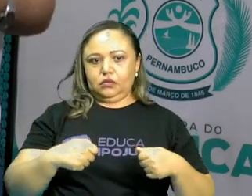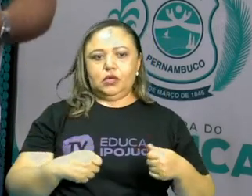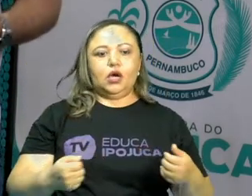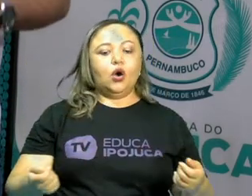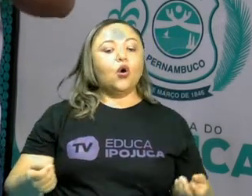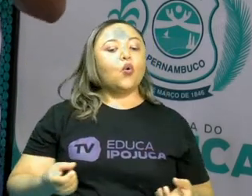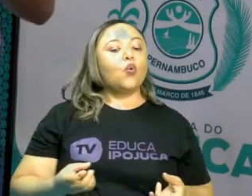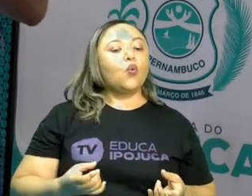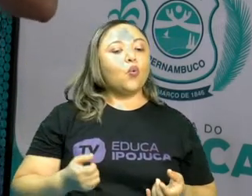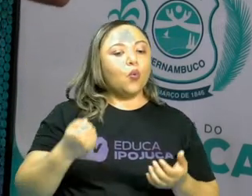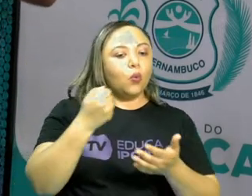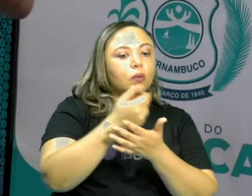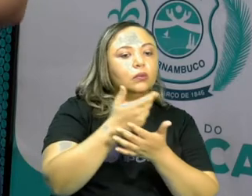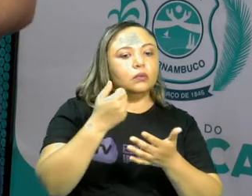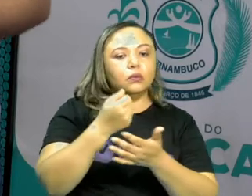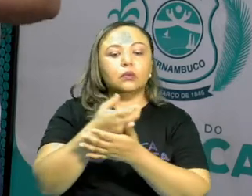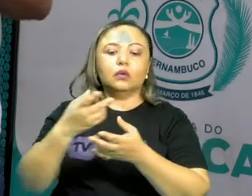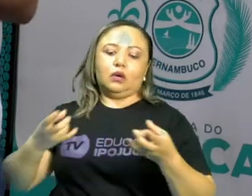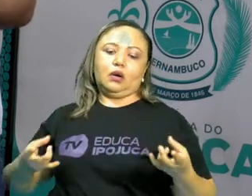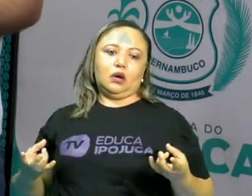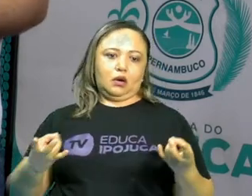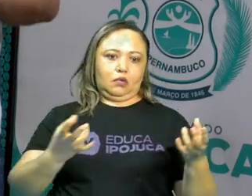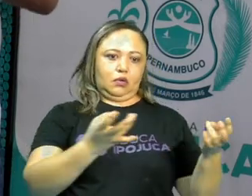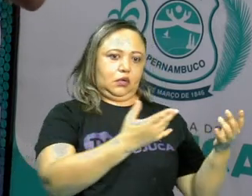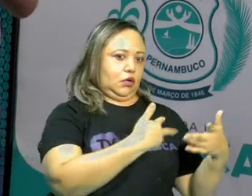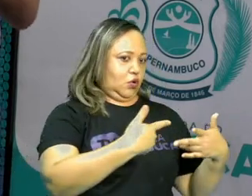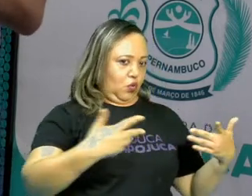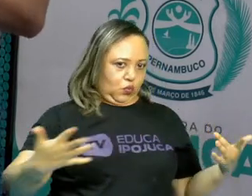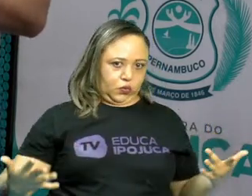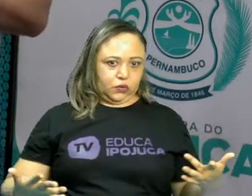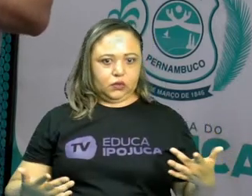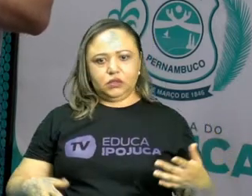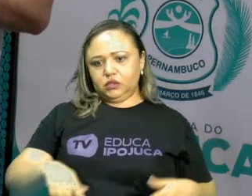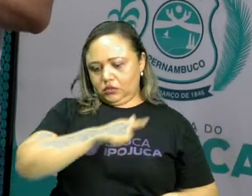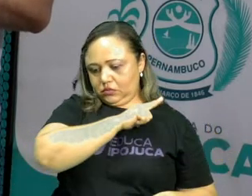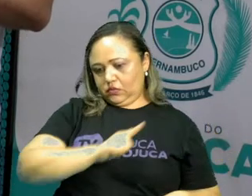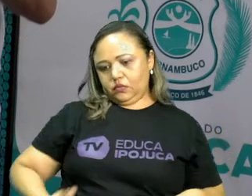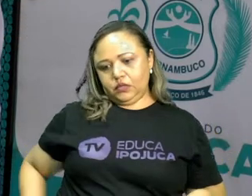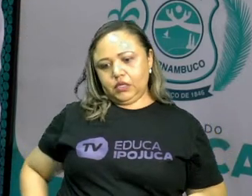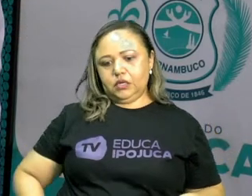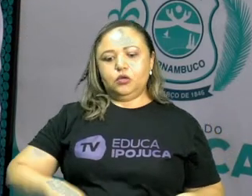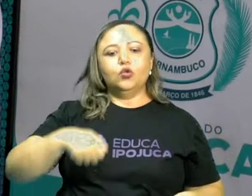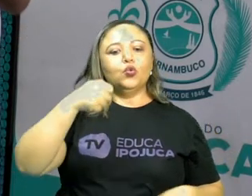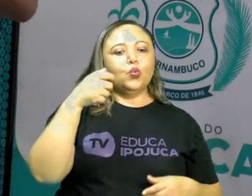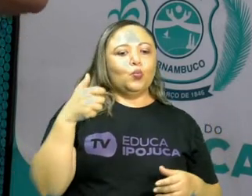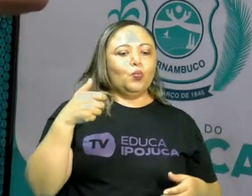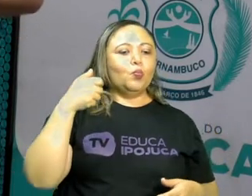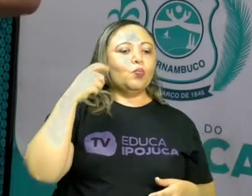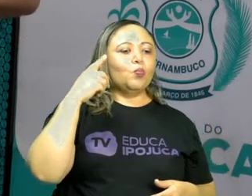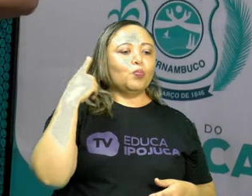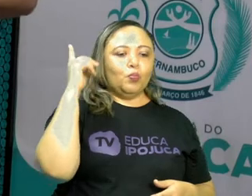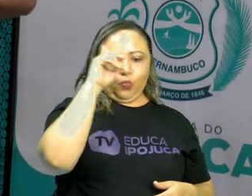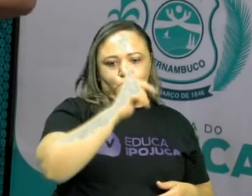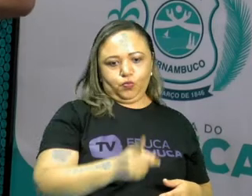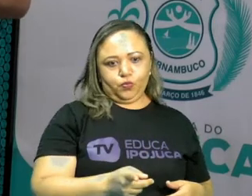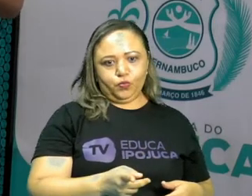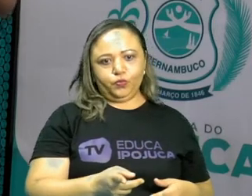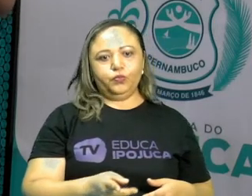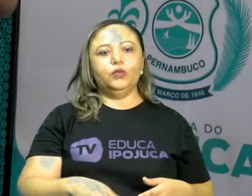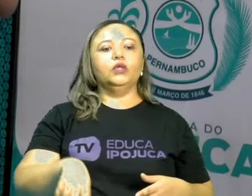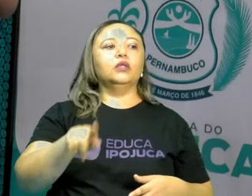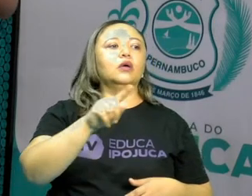a interferência do governo, do Estado, dos monarcas na época. E para você, o que é livre mercado?